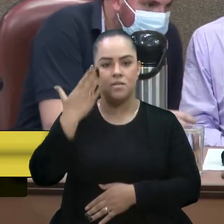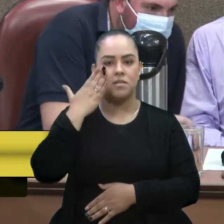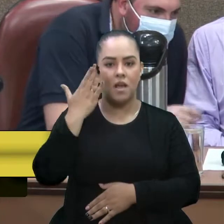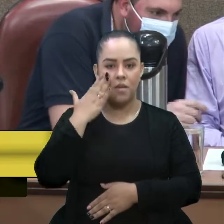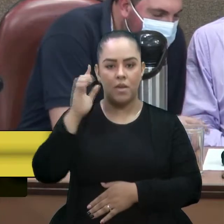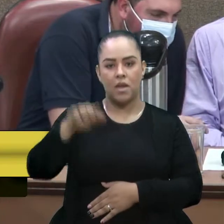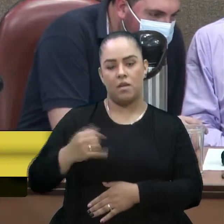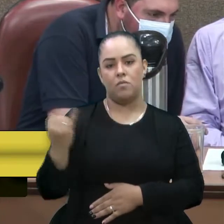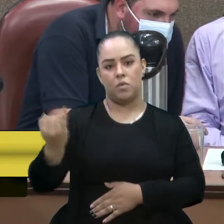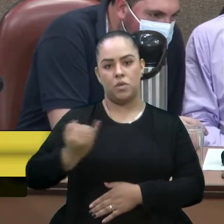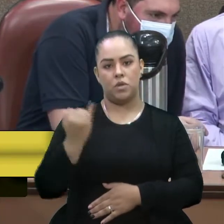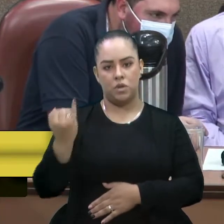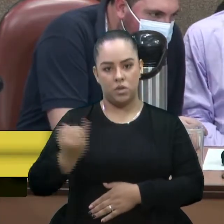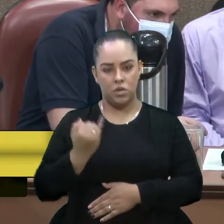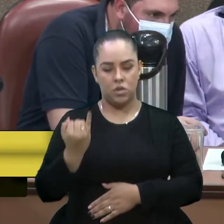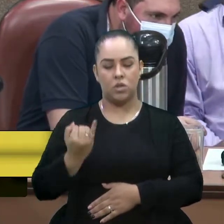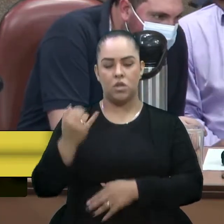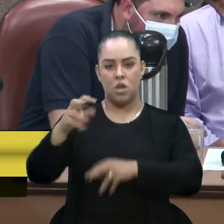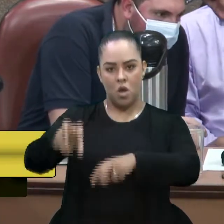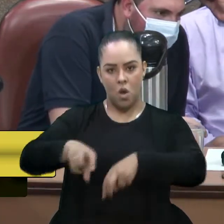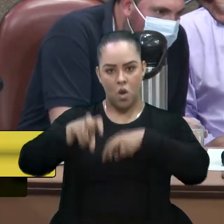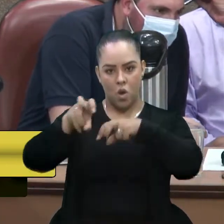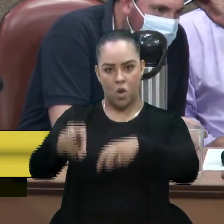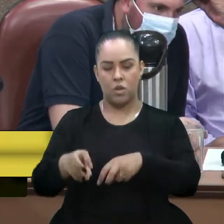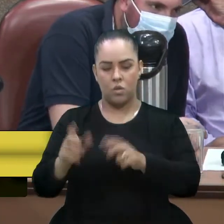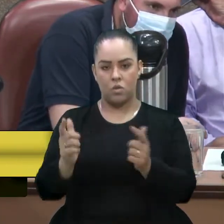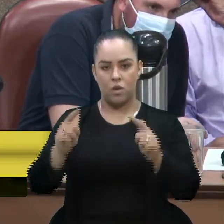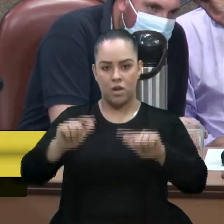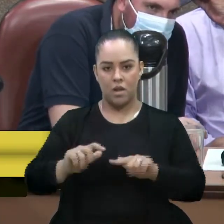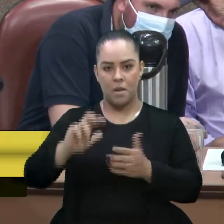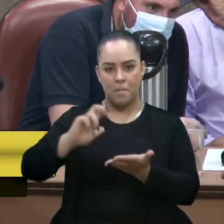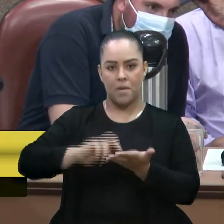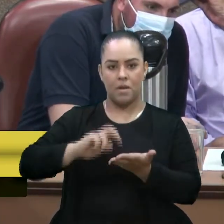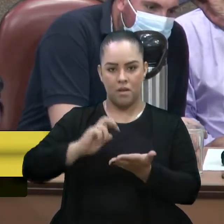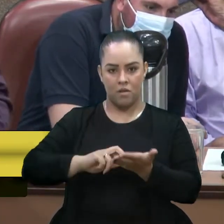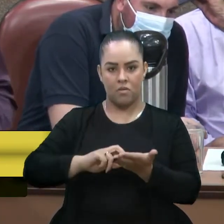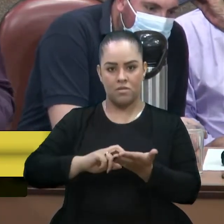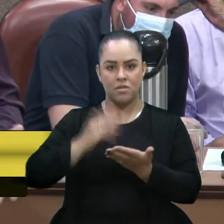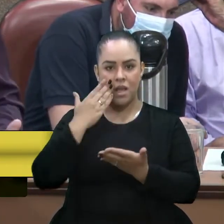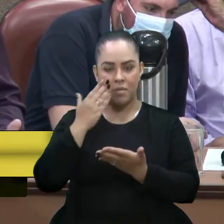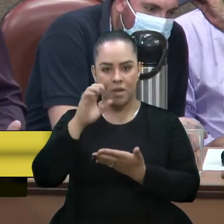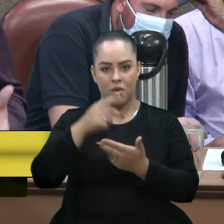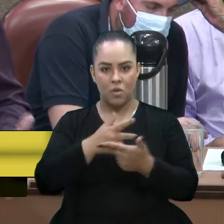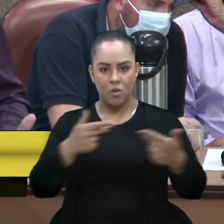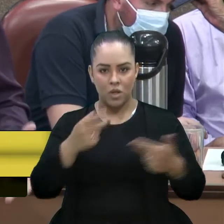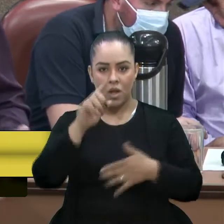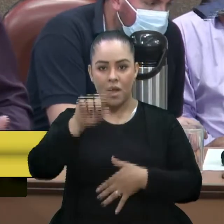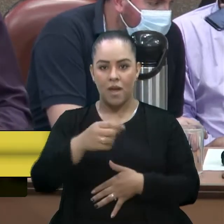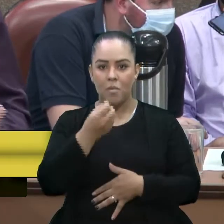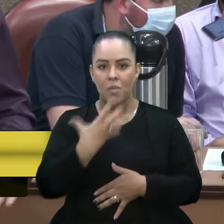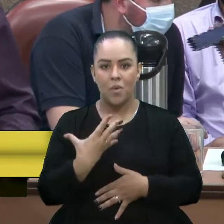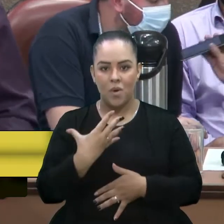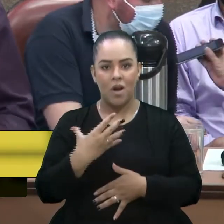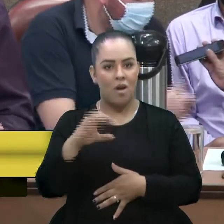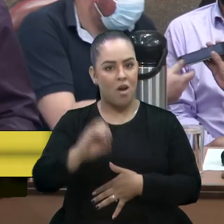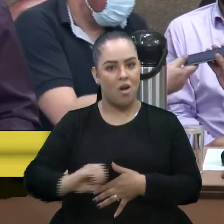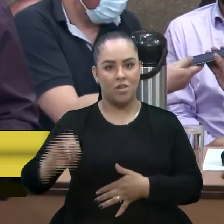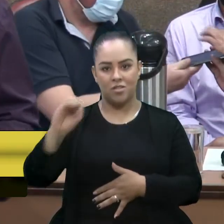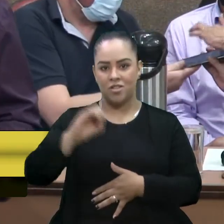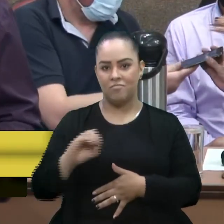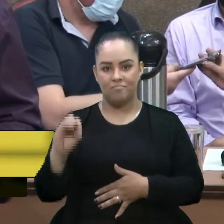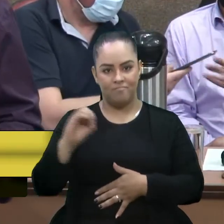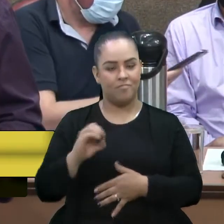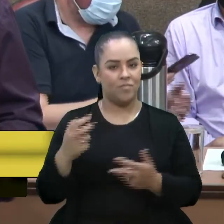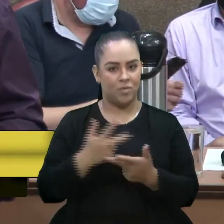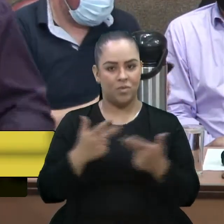é importante as hortas, o banco agora, são coisas boas, mas boas ótimas, ótimas, nem digo que são boas, são ótimas para